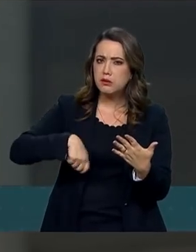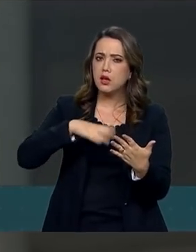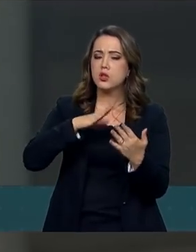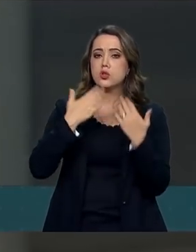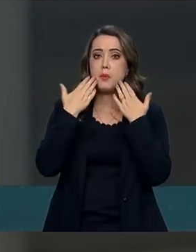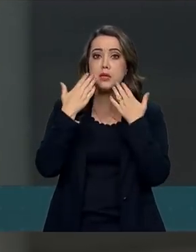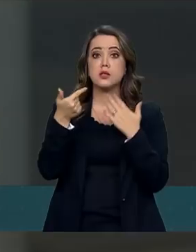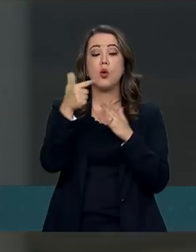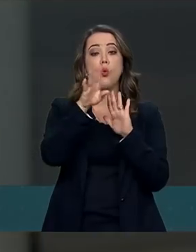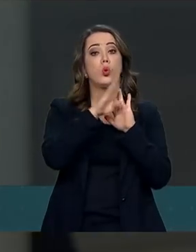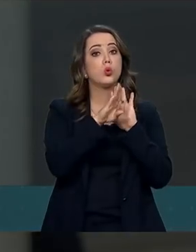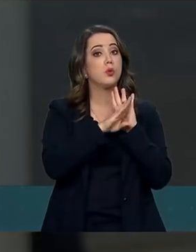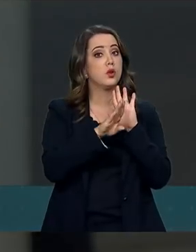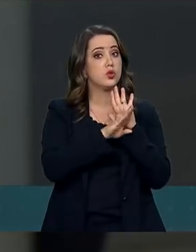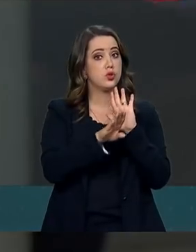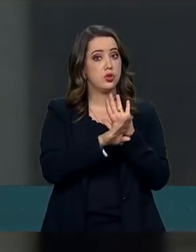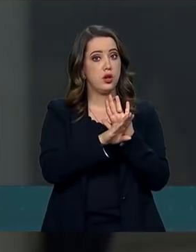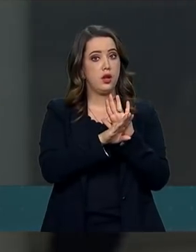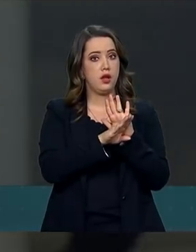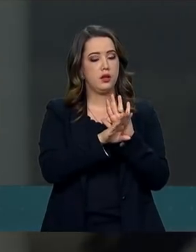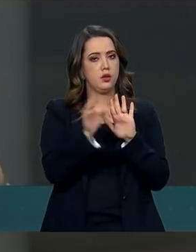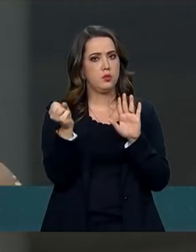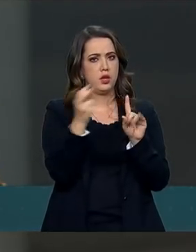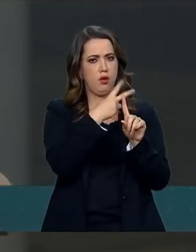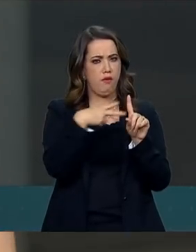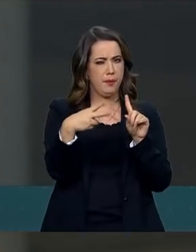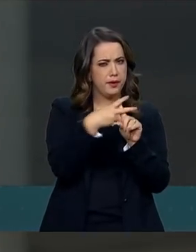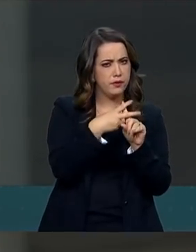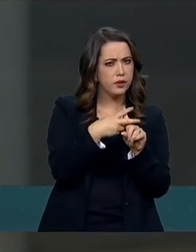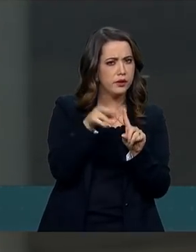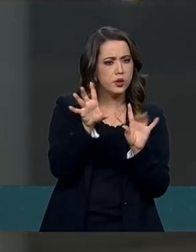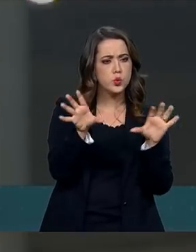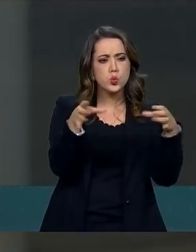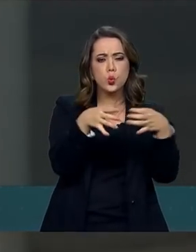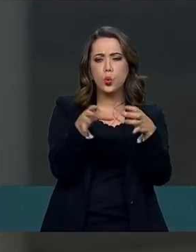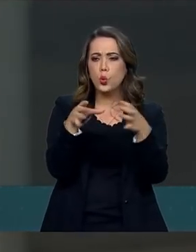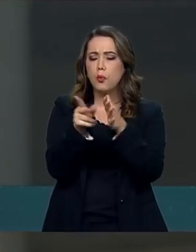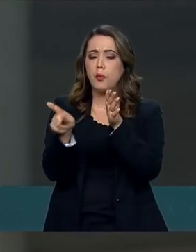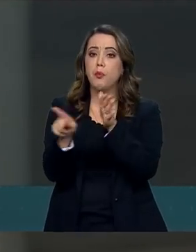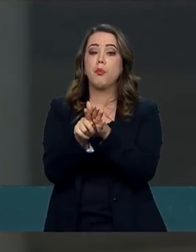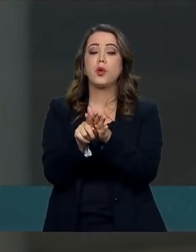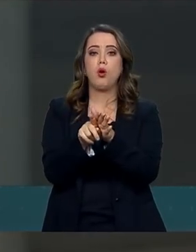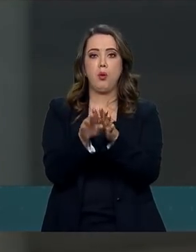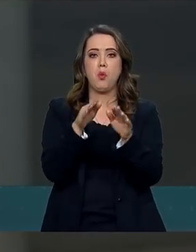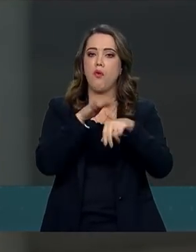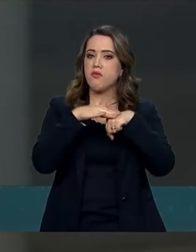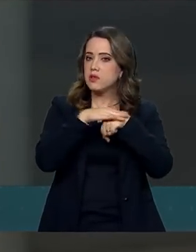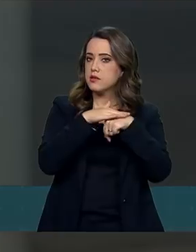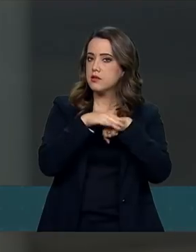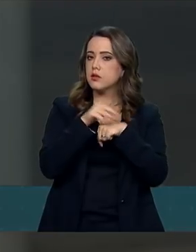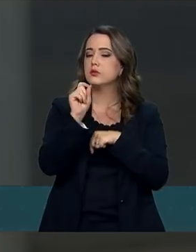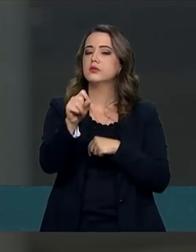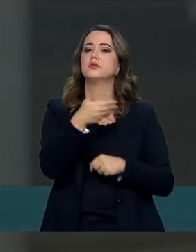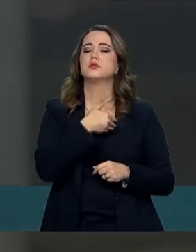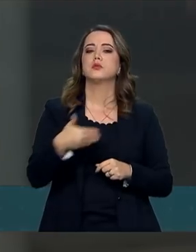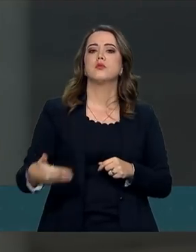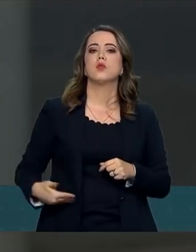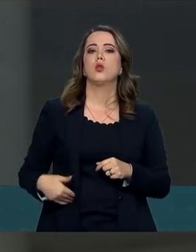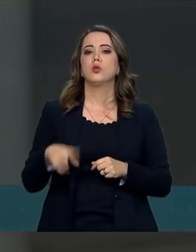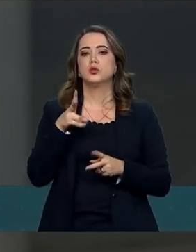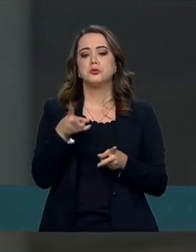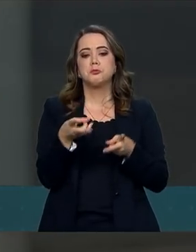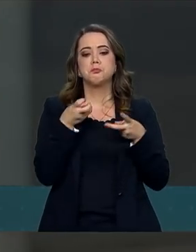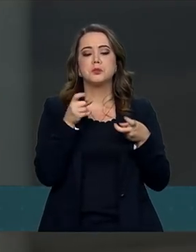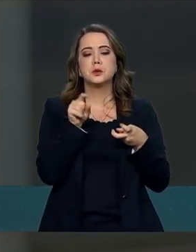reforma da Previdência. Alguns partidos do Centrão estão conversando sobre isso. Queria saber também o que o governo tem, como tem